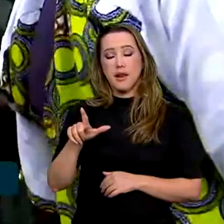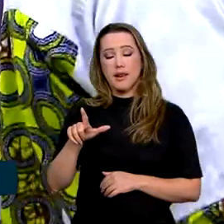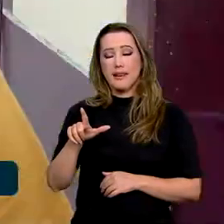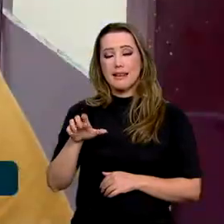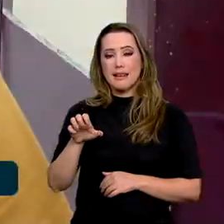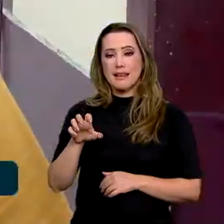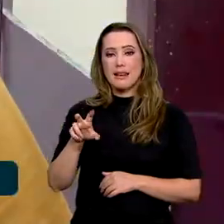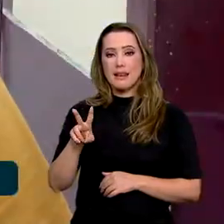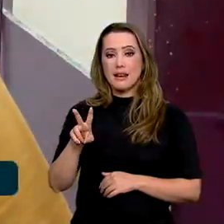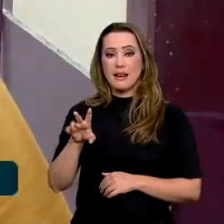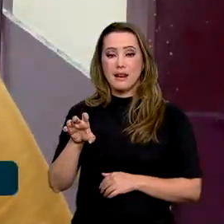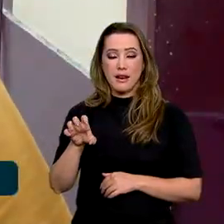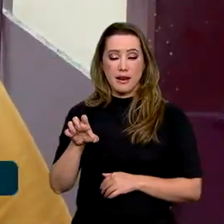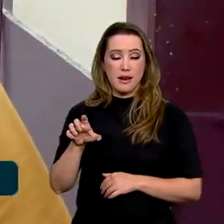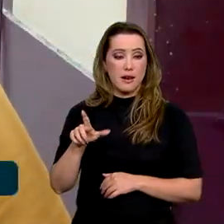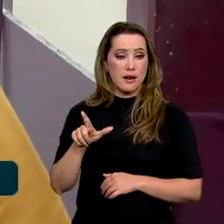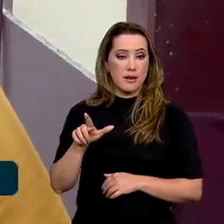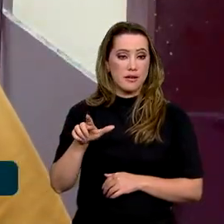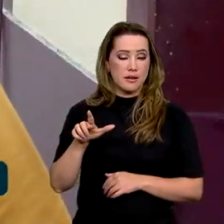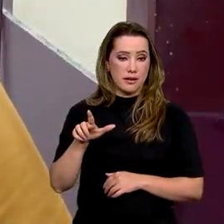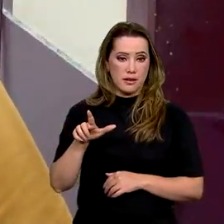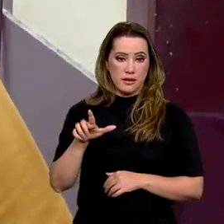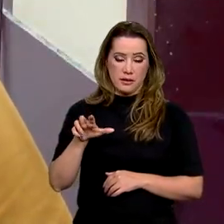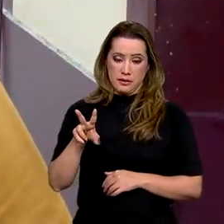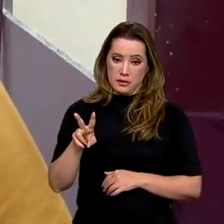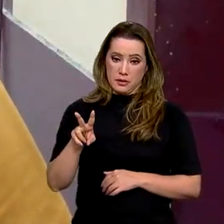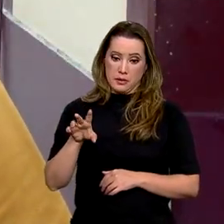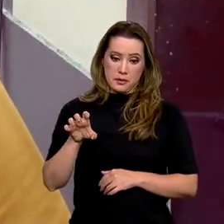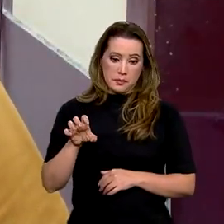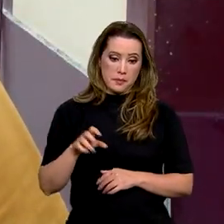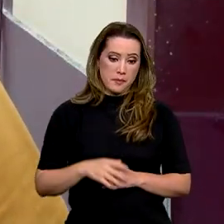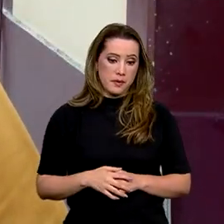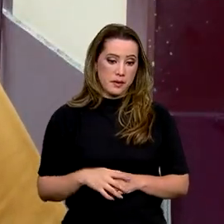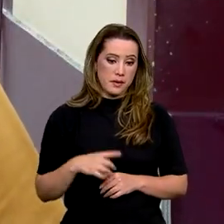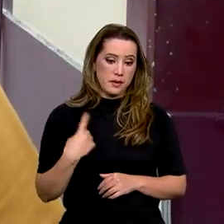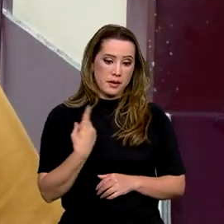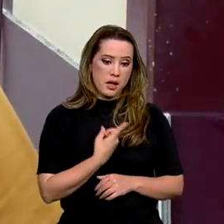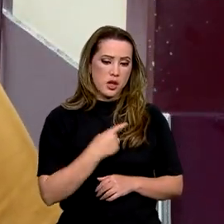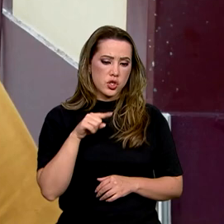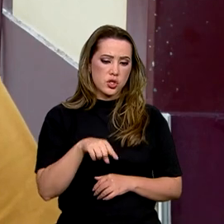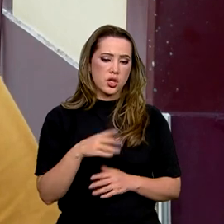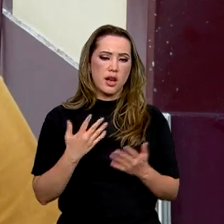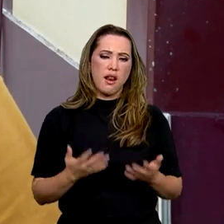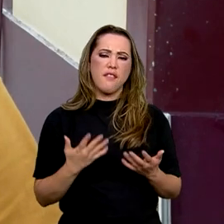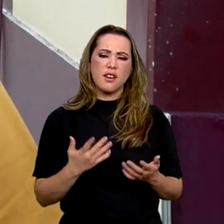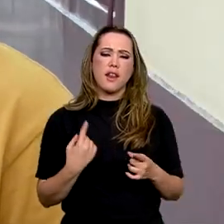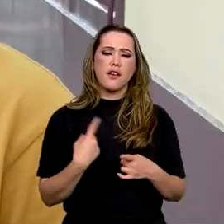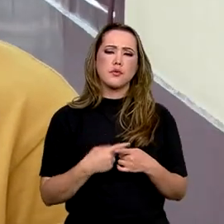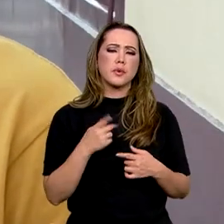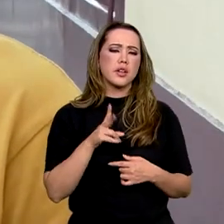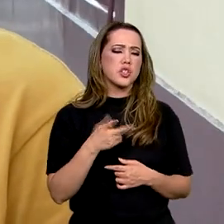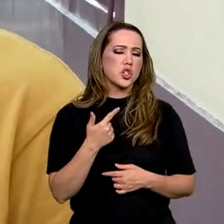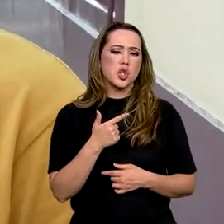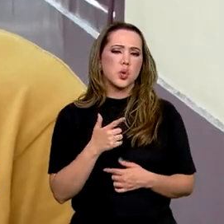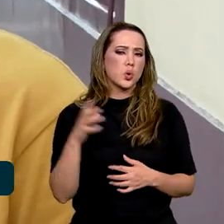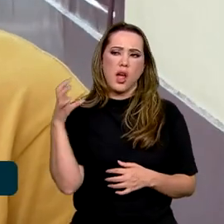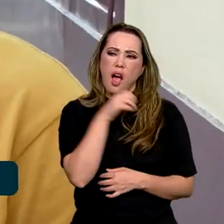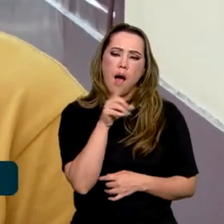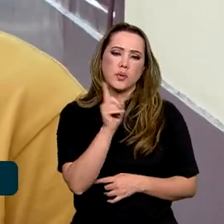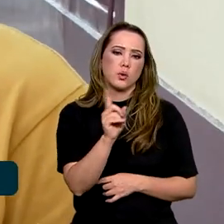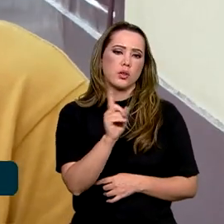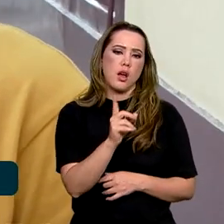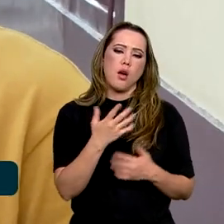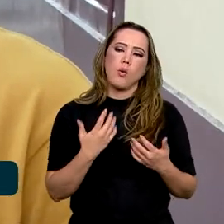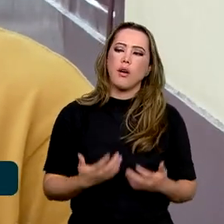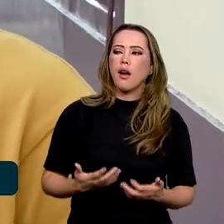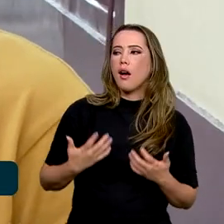Por que esse Leve-Leve criou? Porque nós aqui fazemos tudo sem pressa, tudo nas calmas. Procurar não levar a vida com